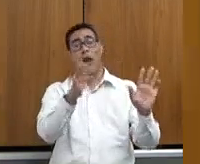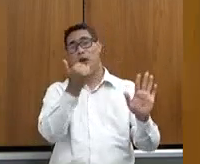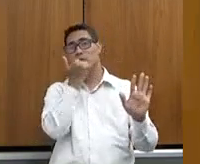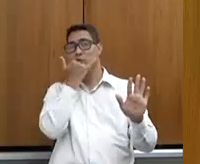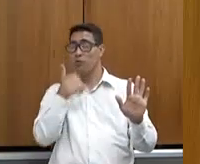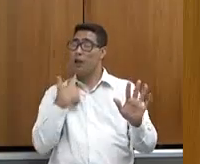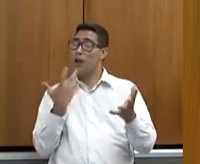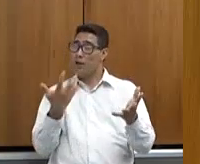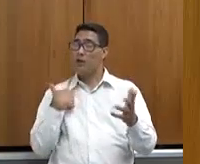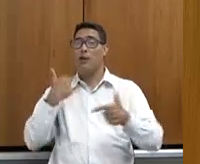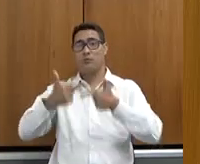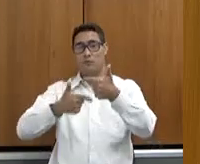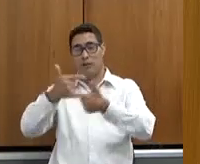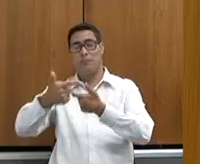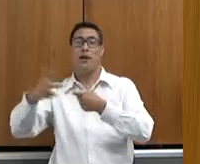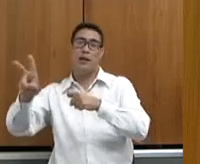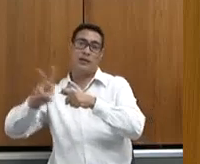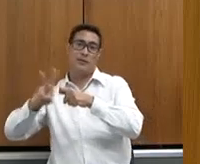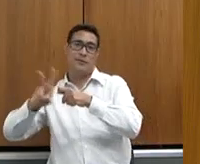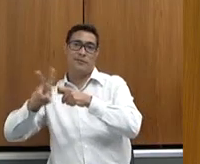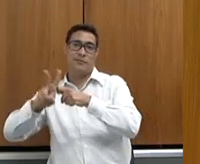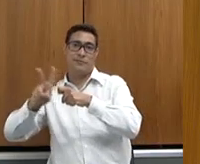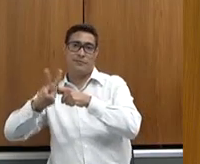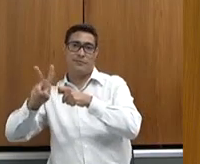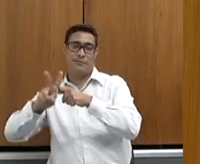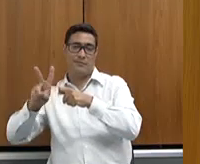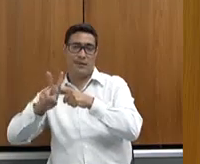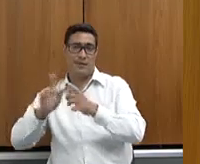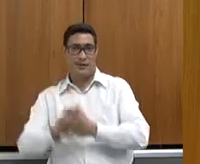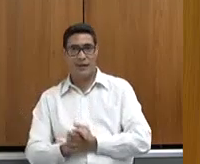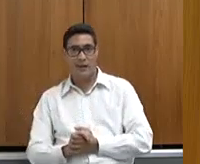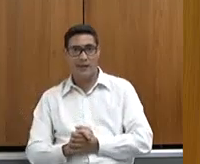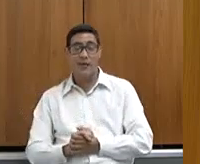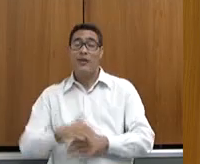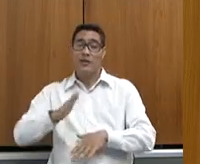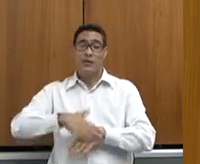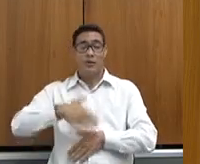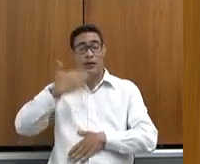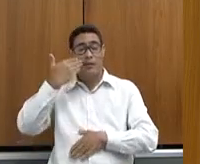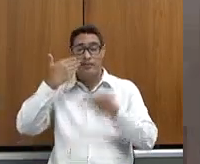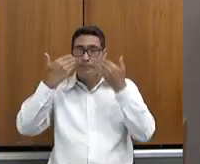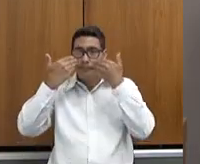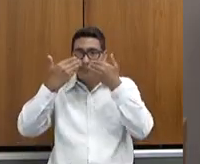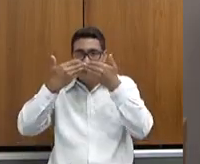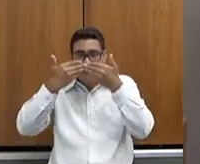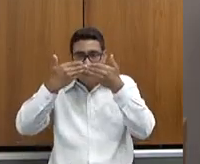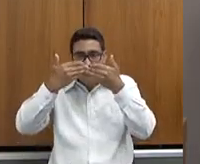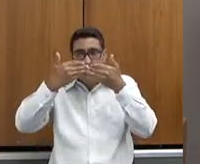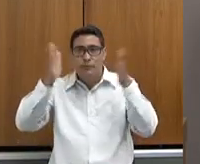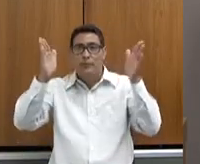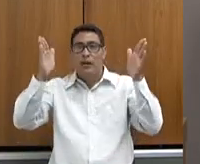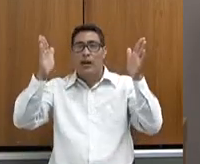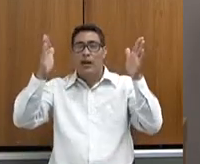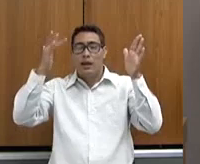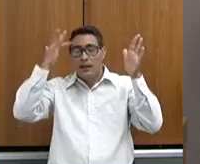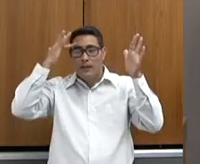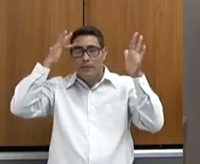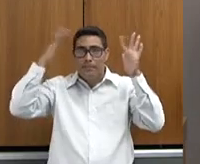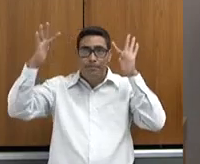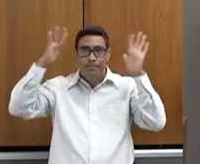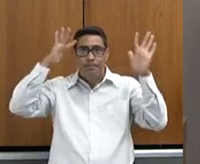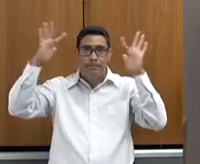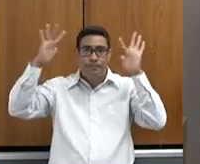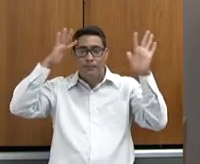veterinário. Então, assim, abre um horizonte para ele, dentro daquele nicho da convivência dele do dia a dia,